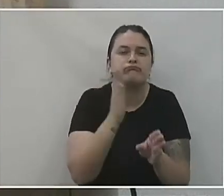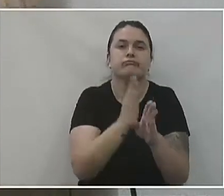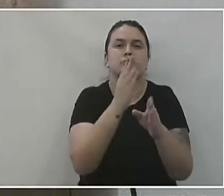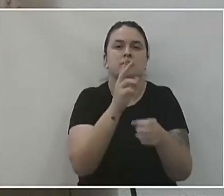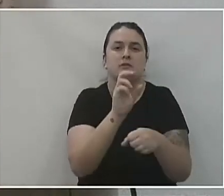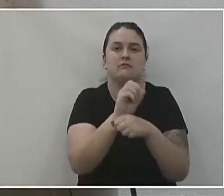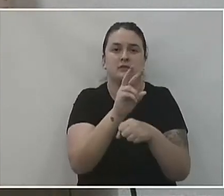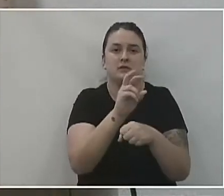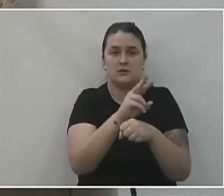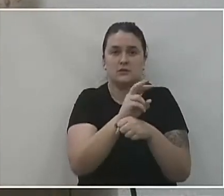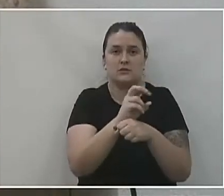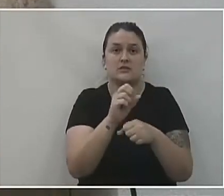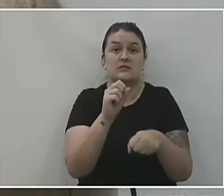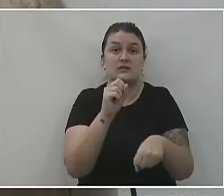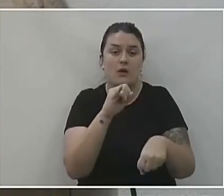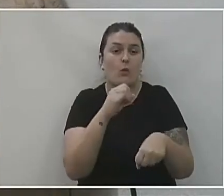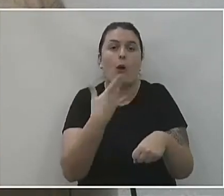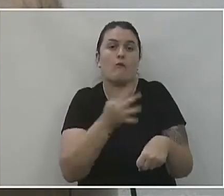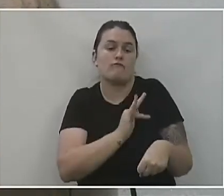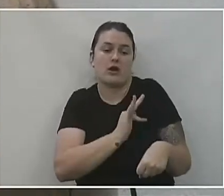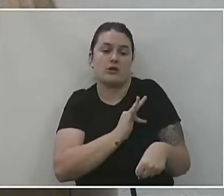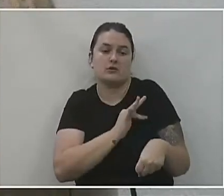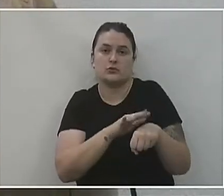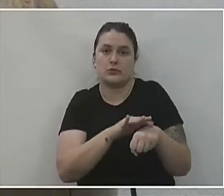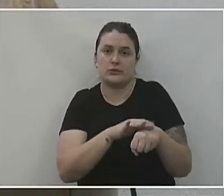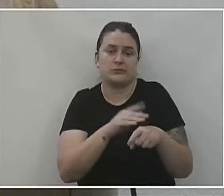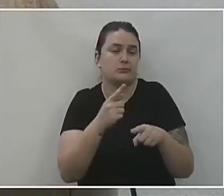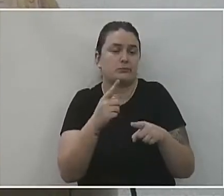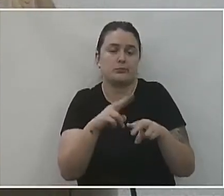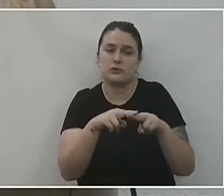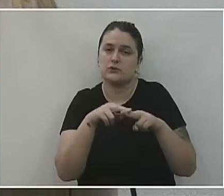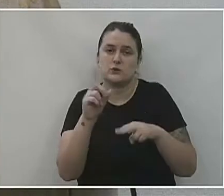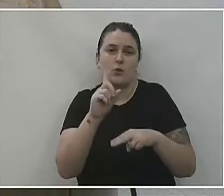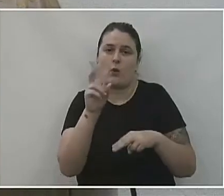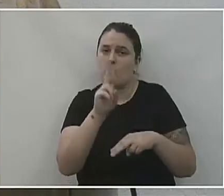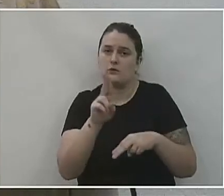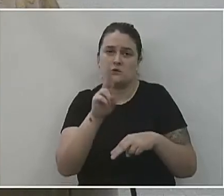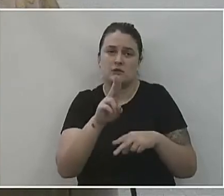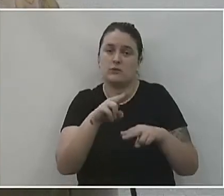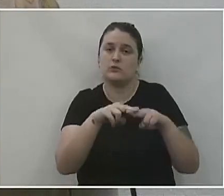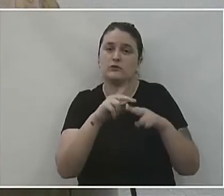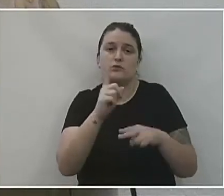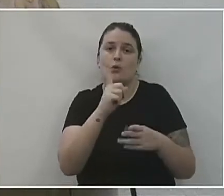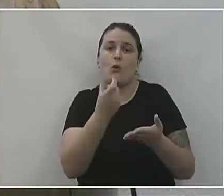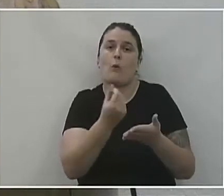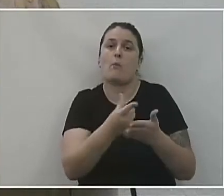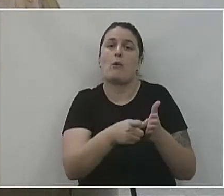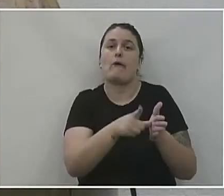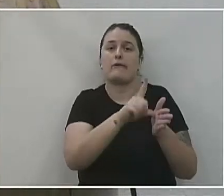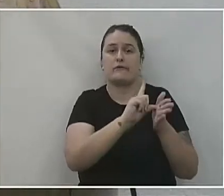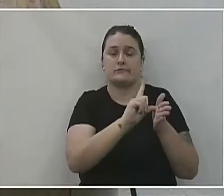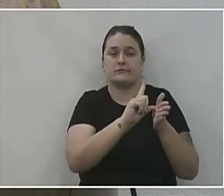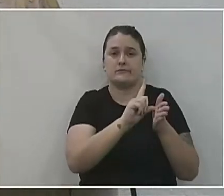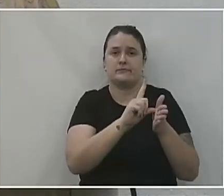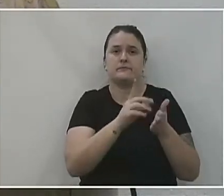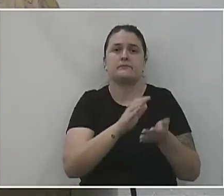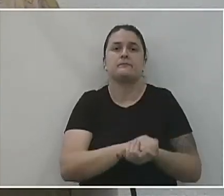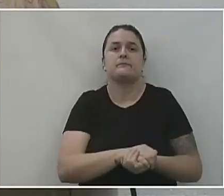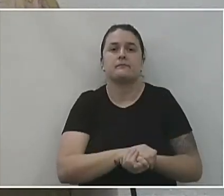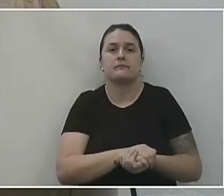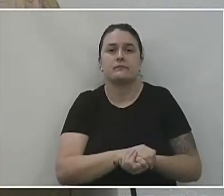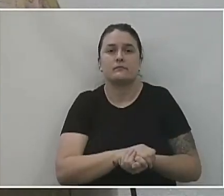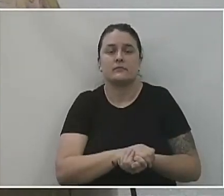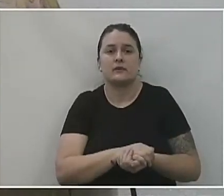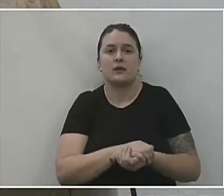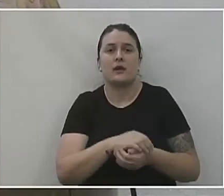e a infecção no momento certo. Por isso que ele não é utilizado e não foi adquirido antes. Essa aquisição foi por parte